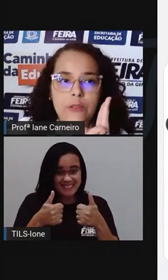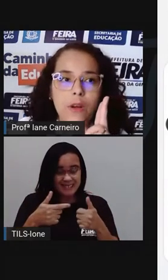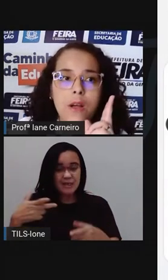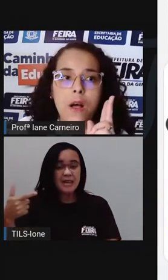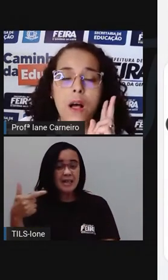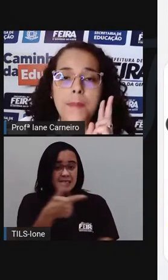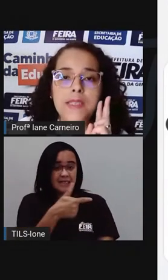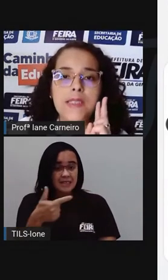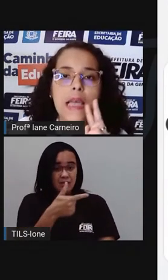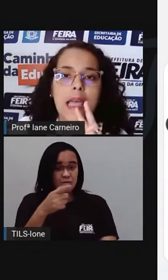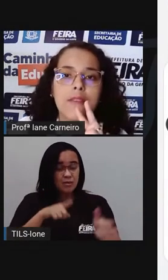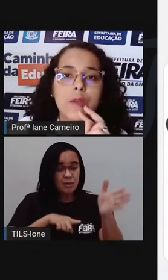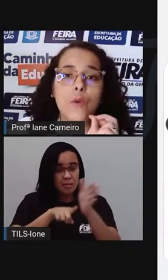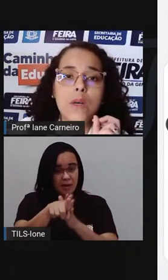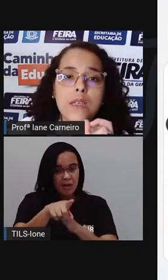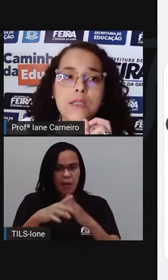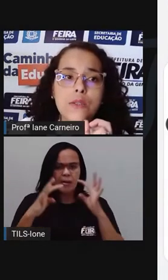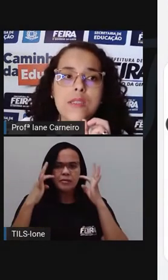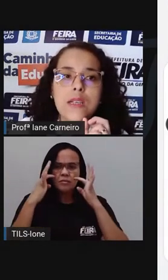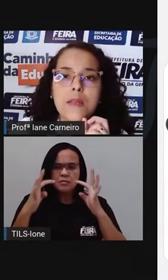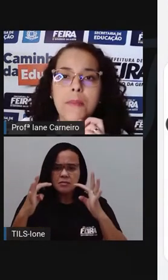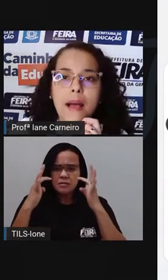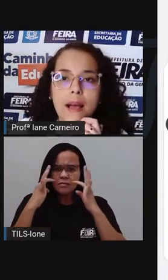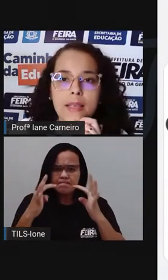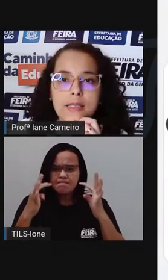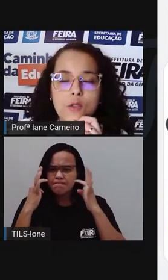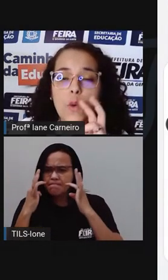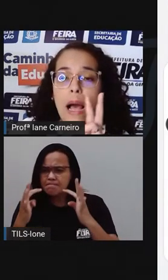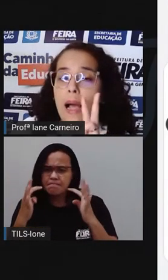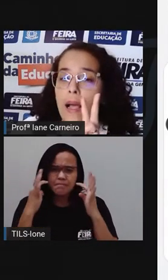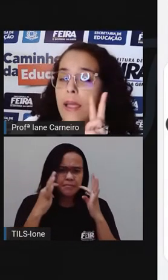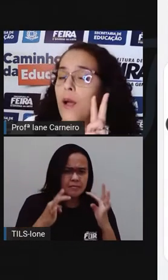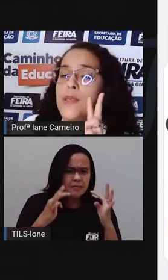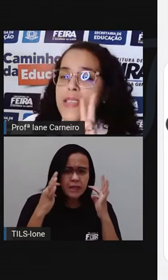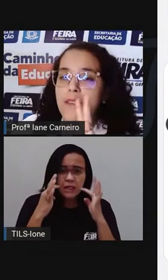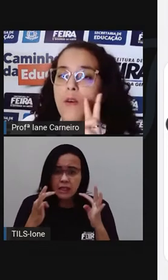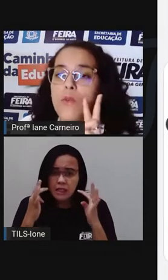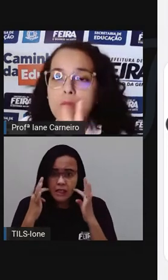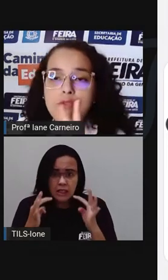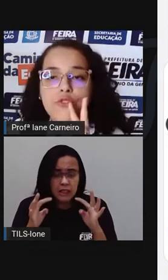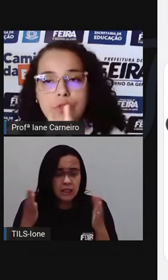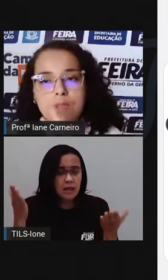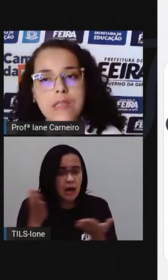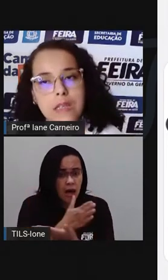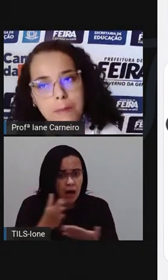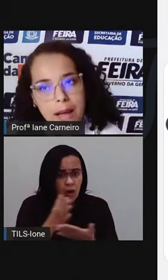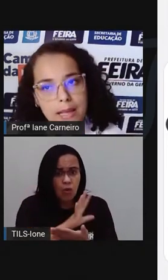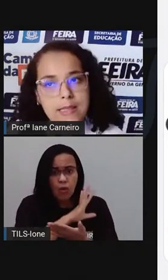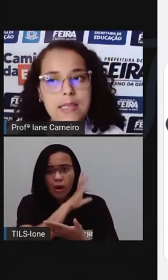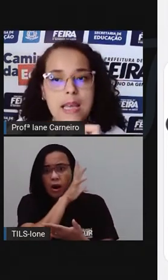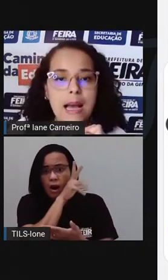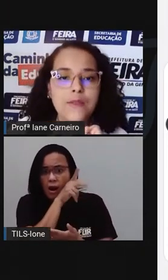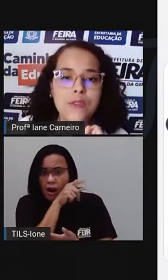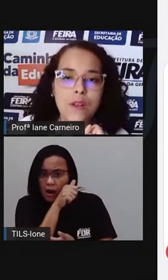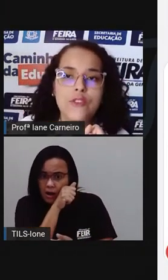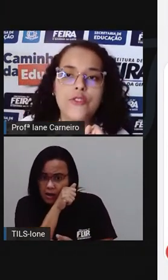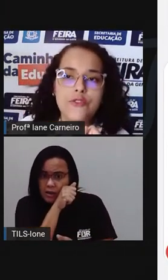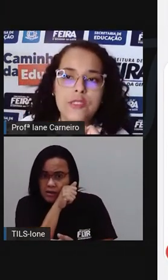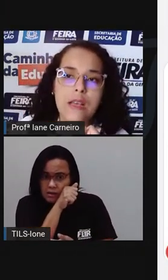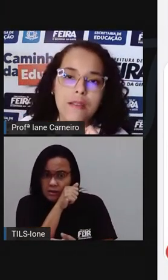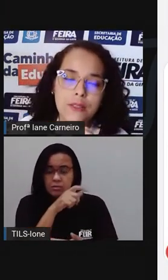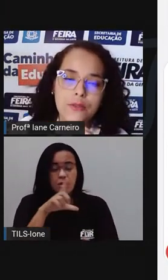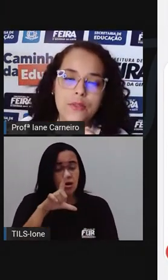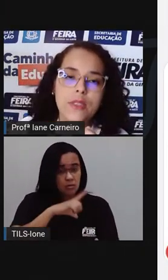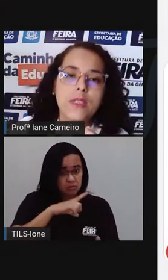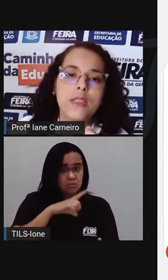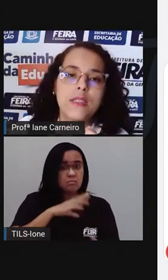questão, ó. Observe quantos animais... Observe alguns dos animais que há no zoológico